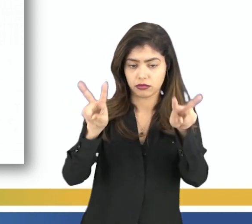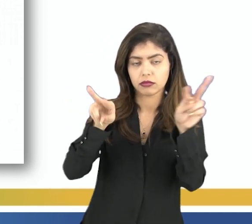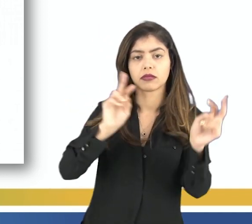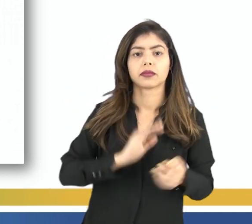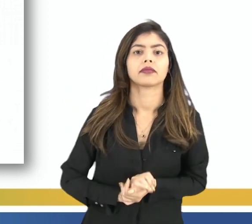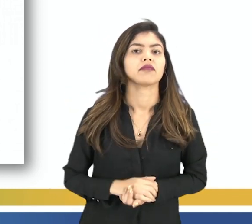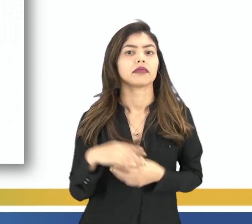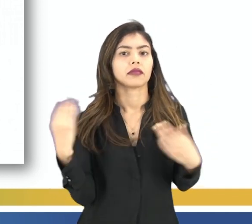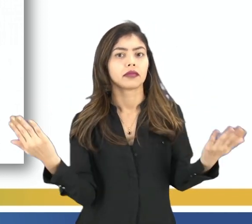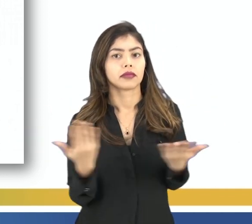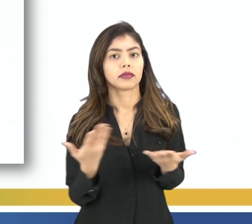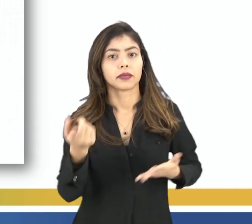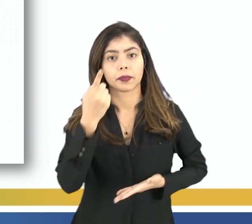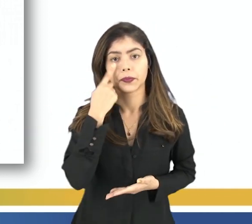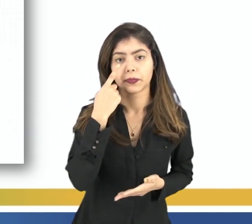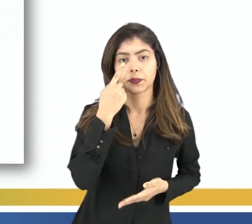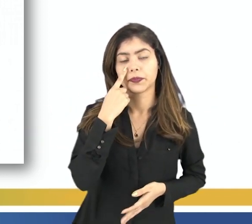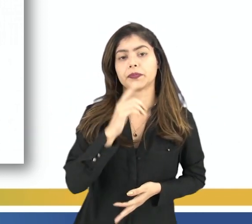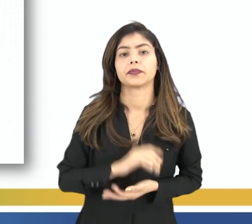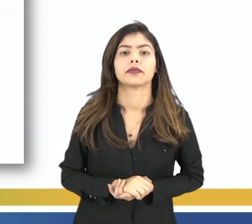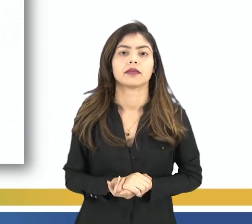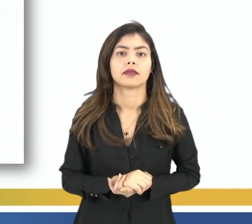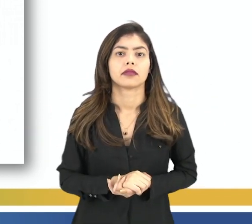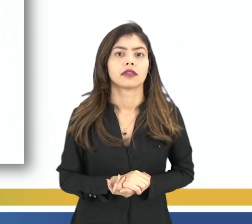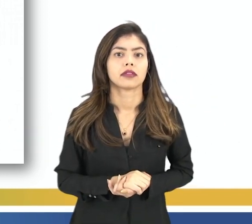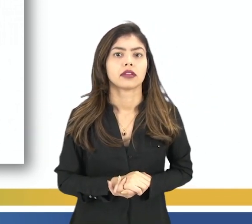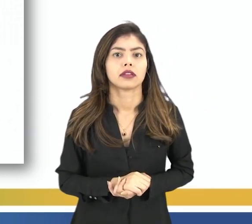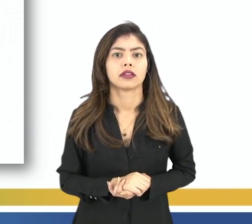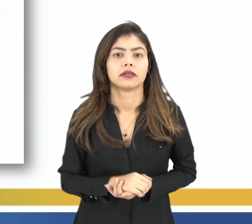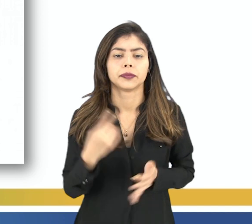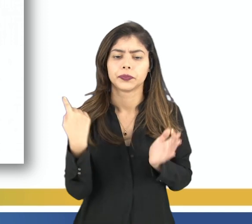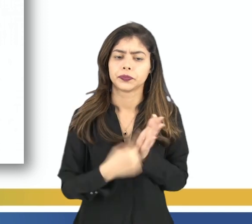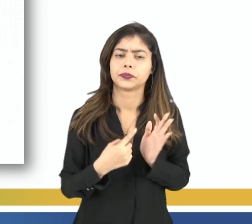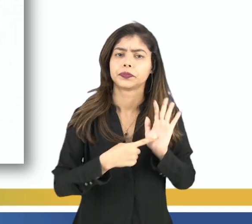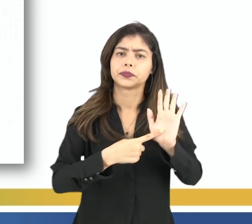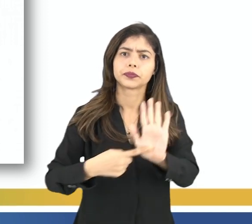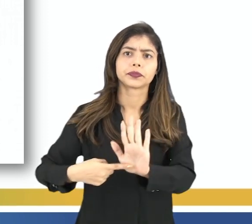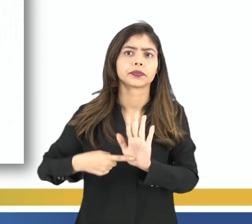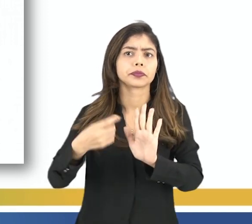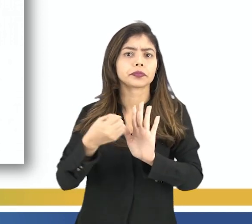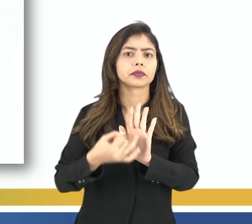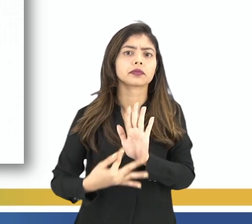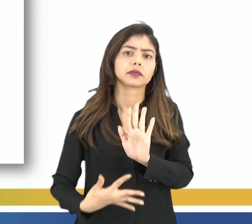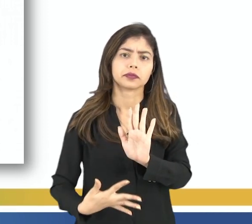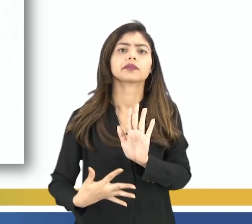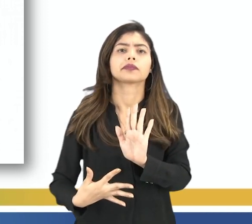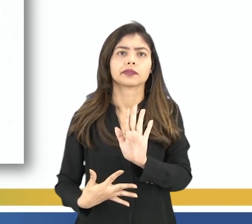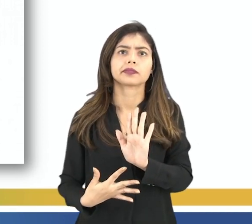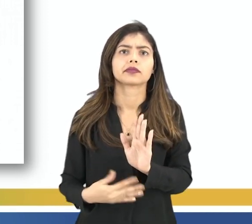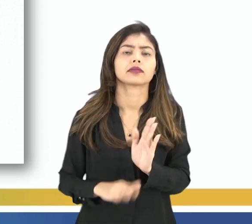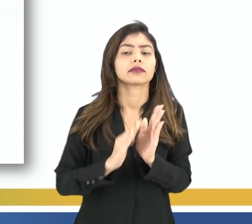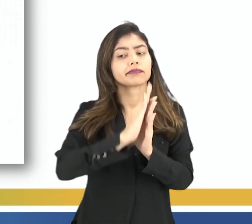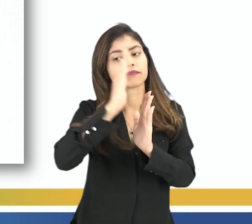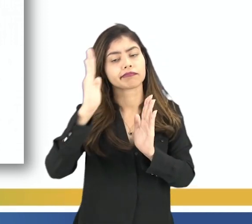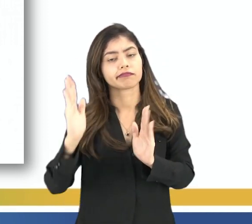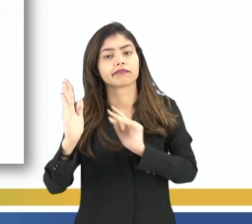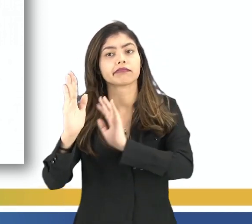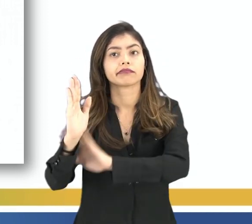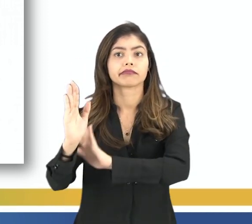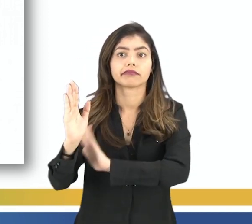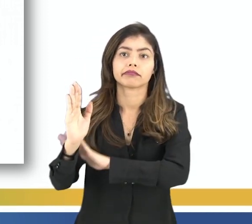Vamos agora observar as considerações que aparecem na legenda, ao lado